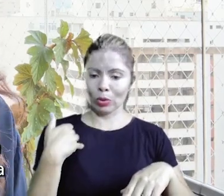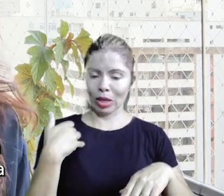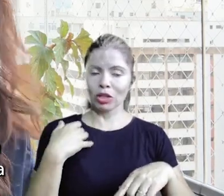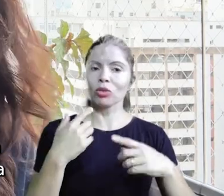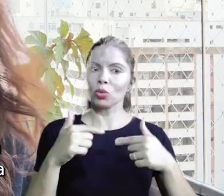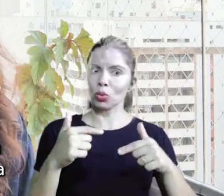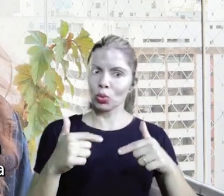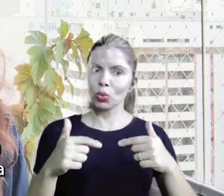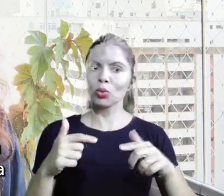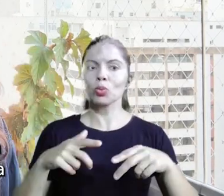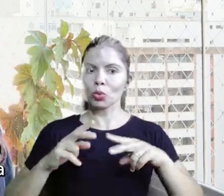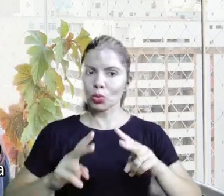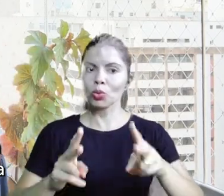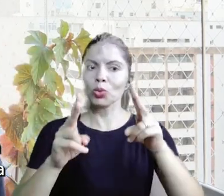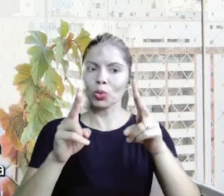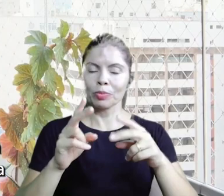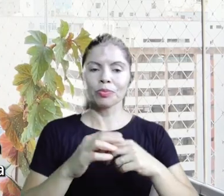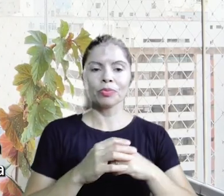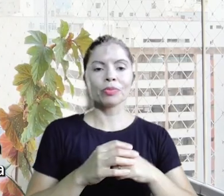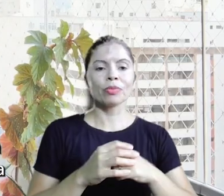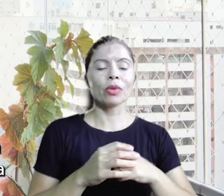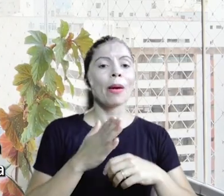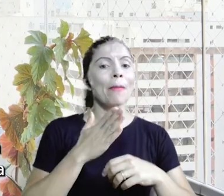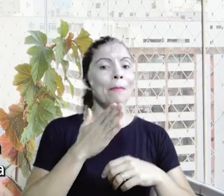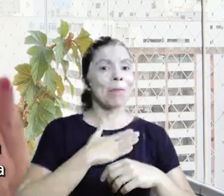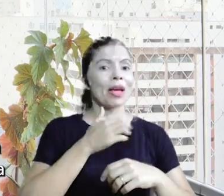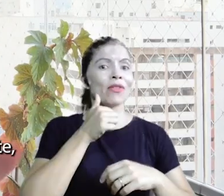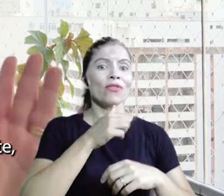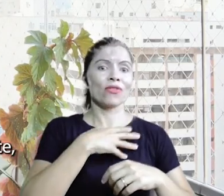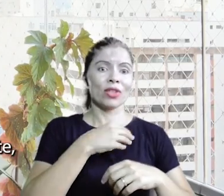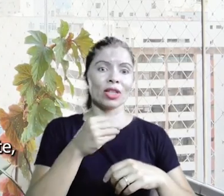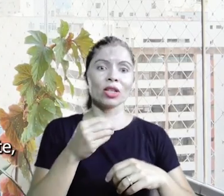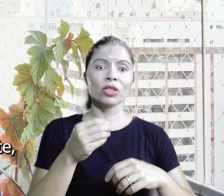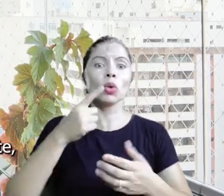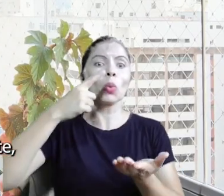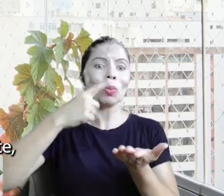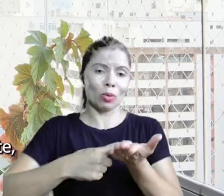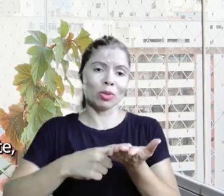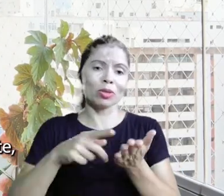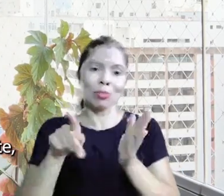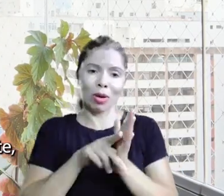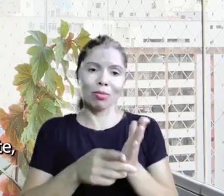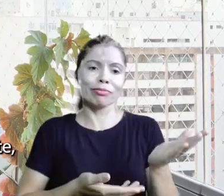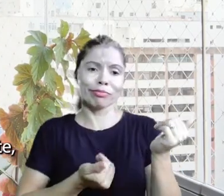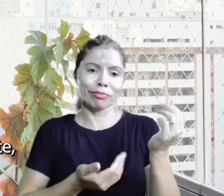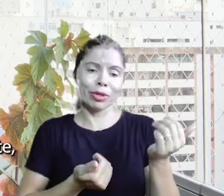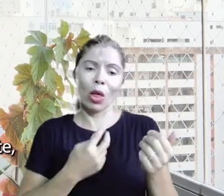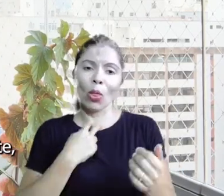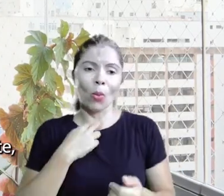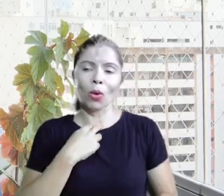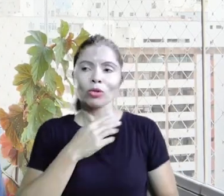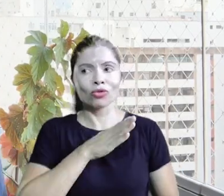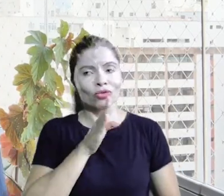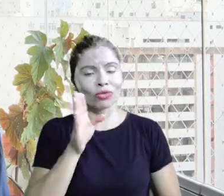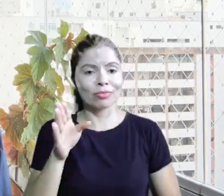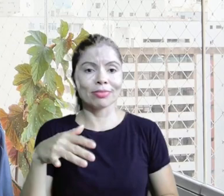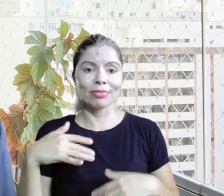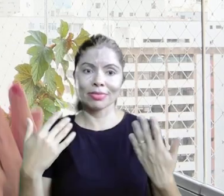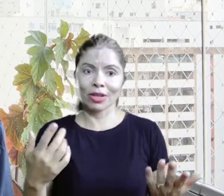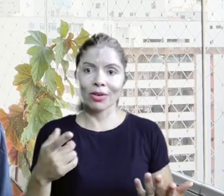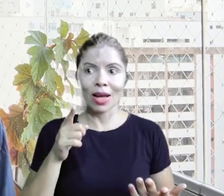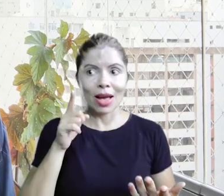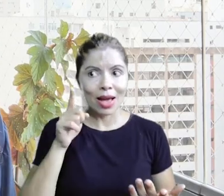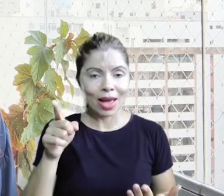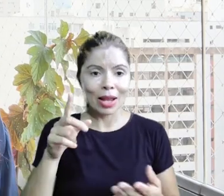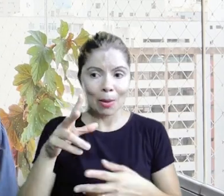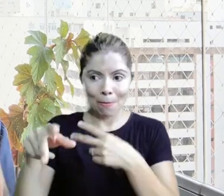anos e continua trabalhando bastante, e a minha filha tinha um compromisso de adolescente, então ela não pôde ir. Então, para